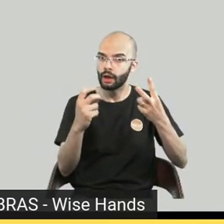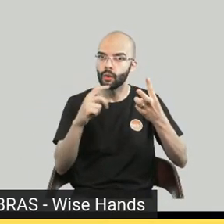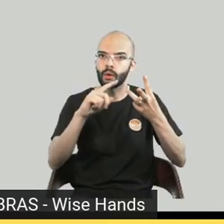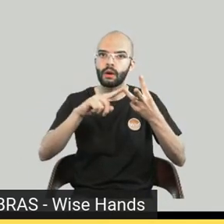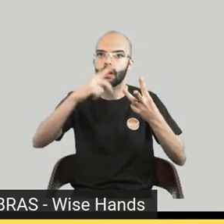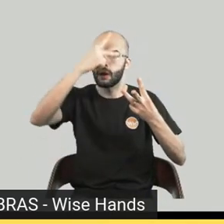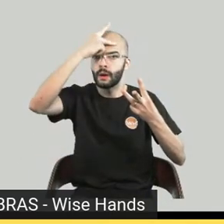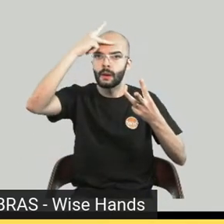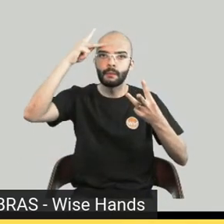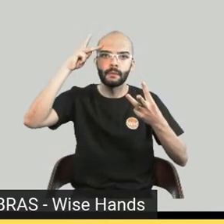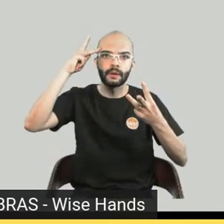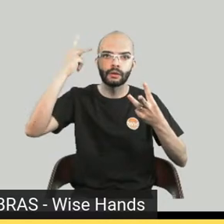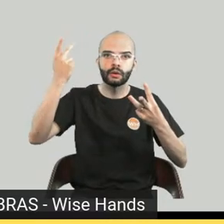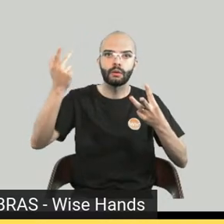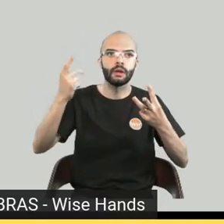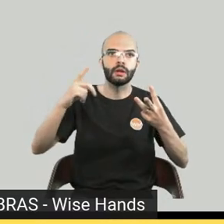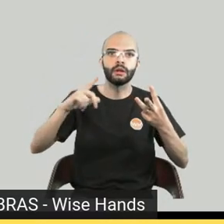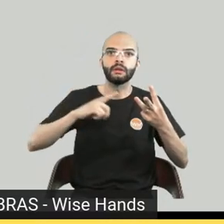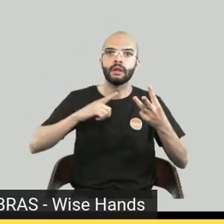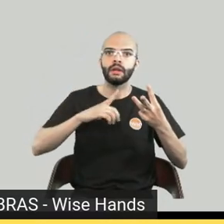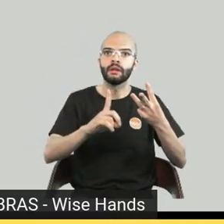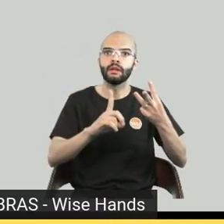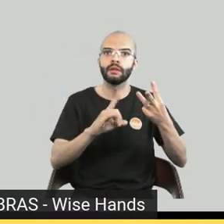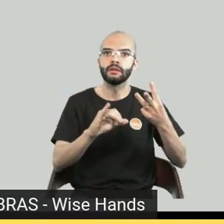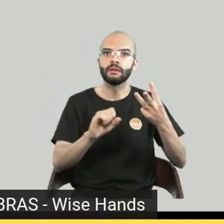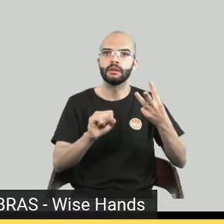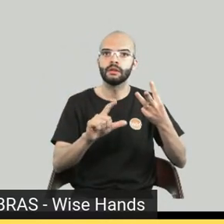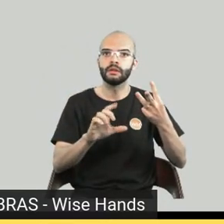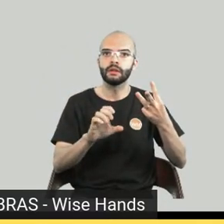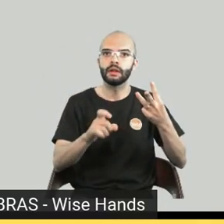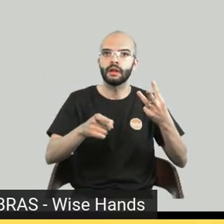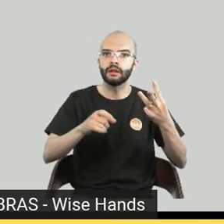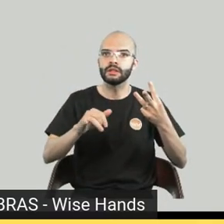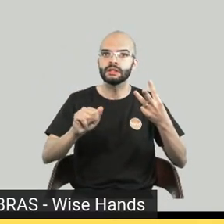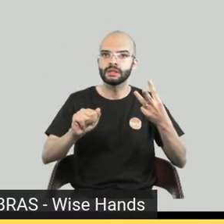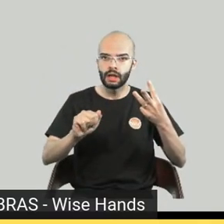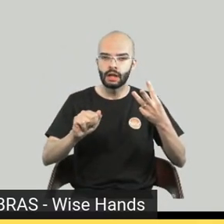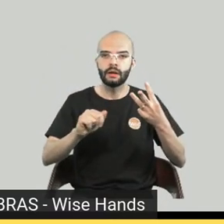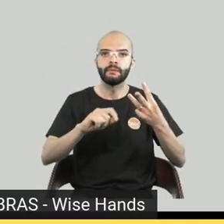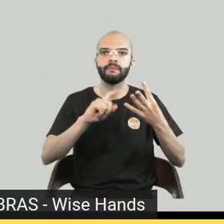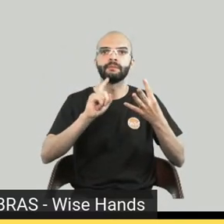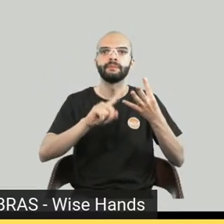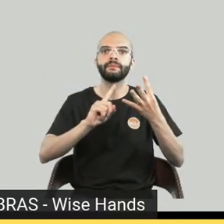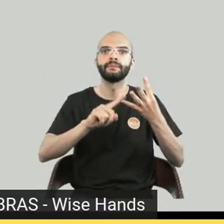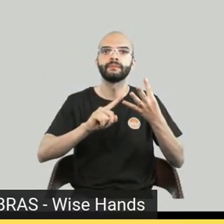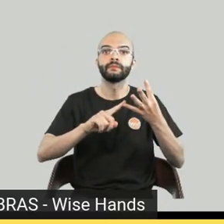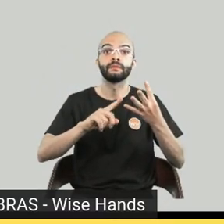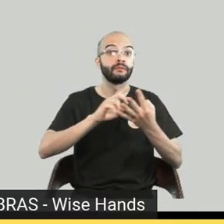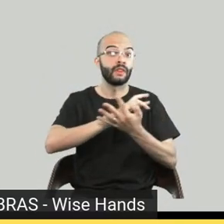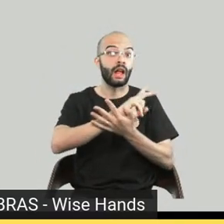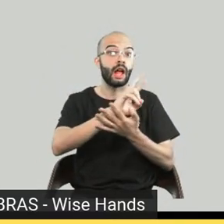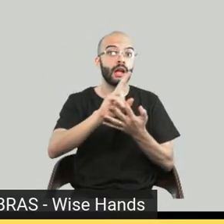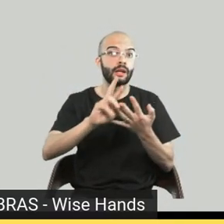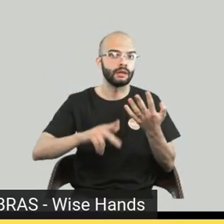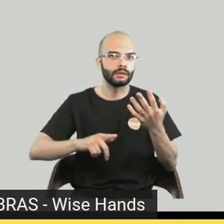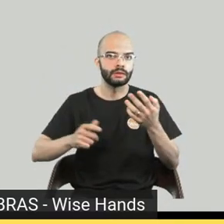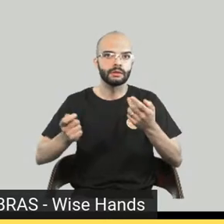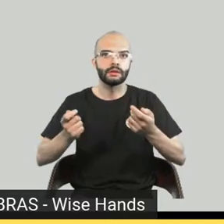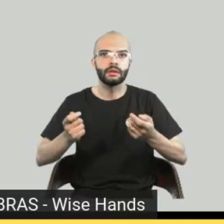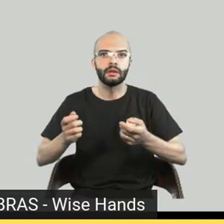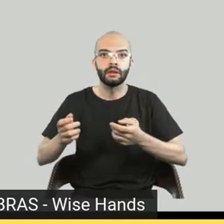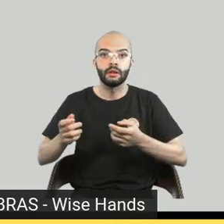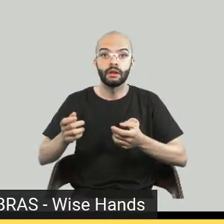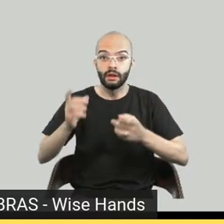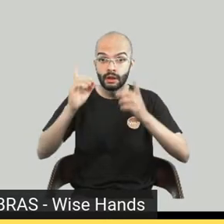de atenção, tudo no mesmo livro. Então você tem a parte de áudio, é um audiobook, ele é um e-book e é um livro